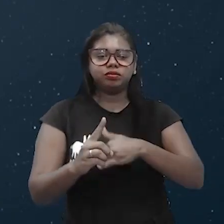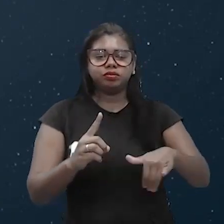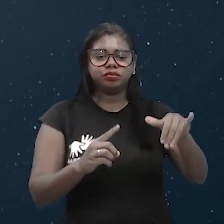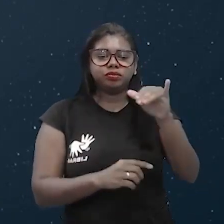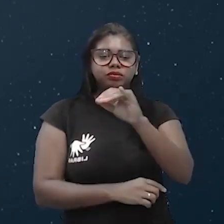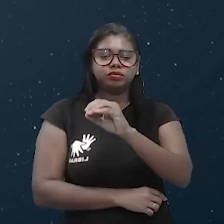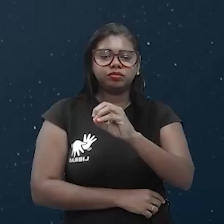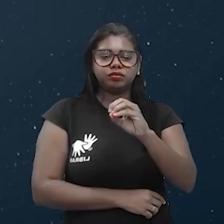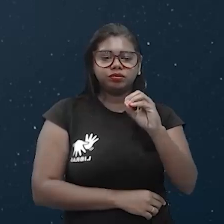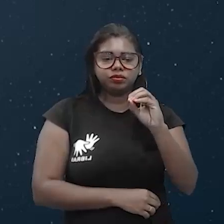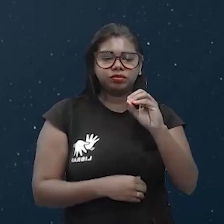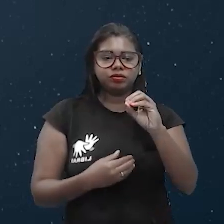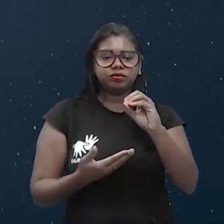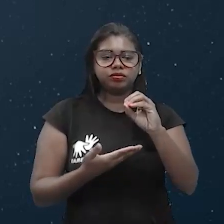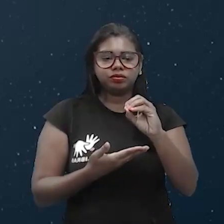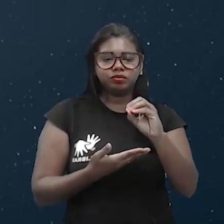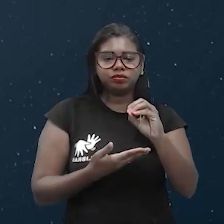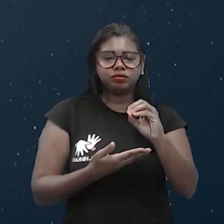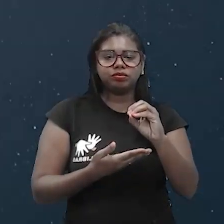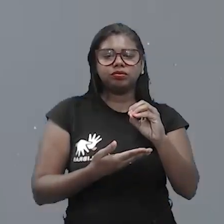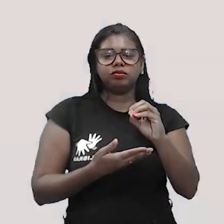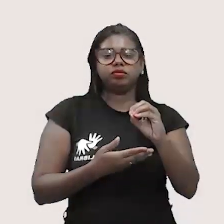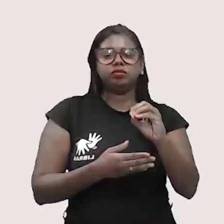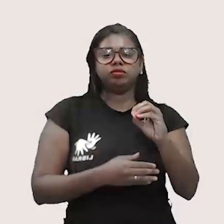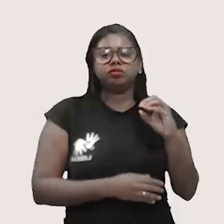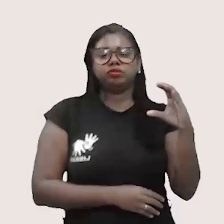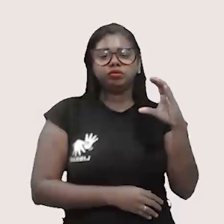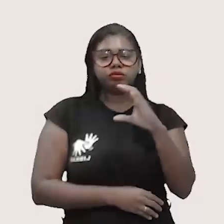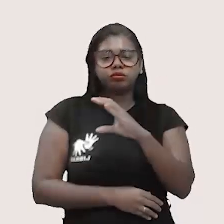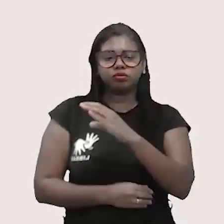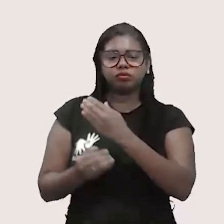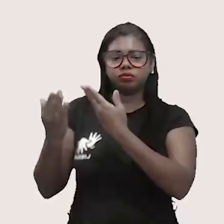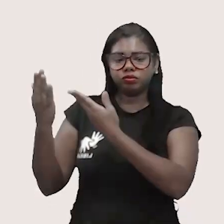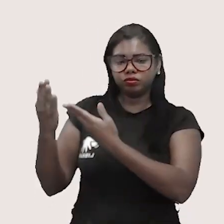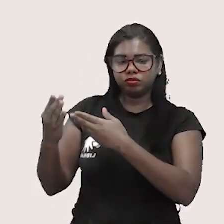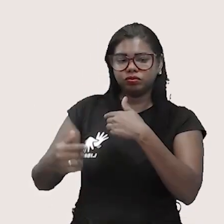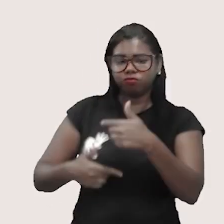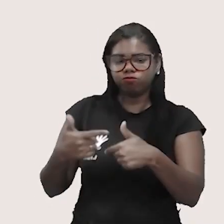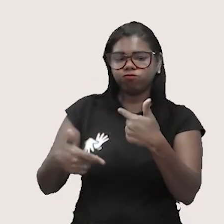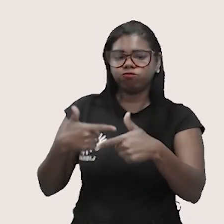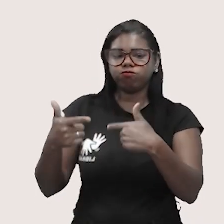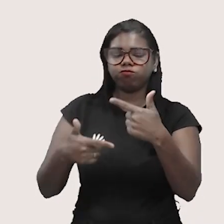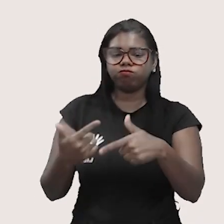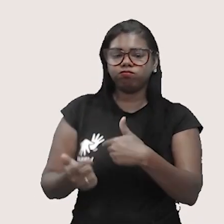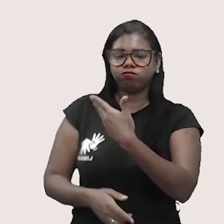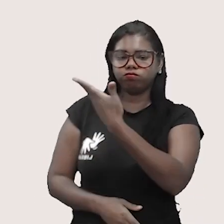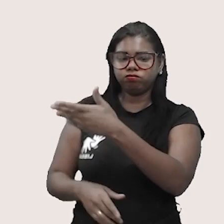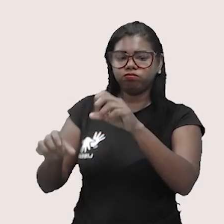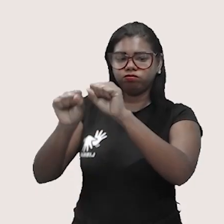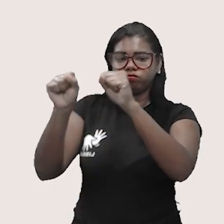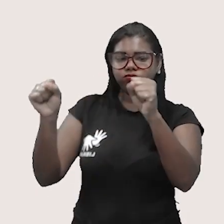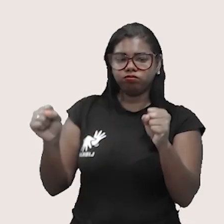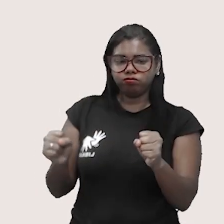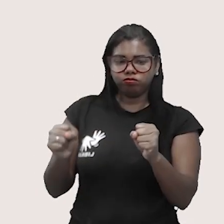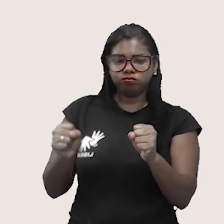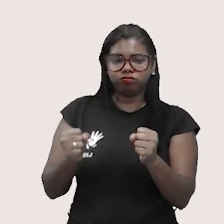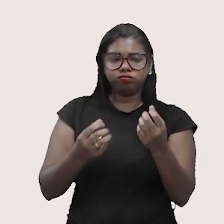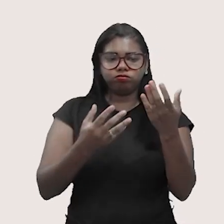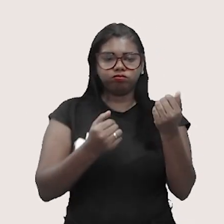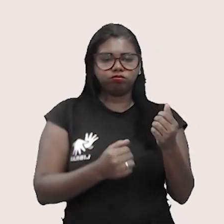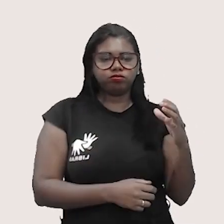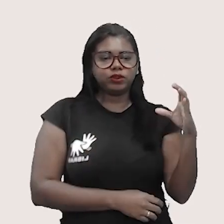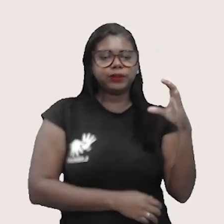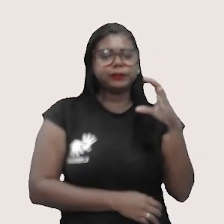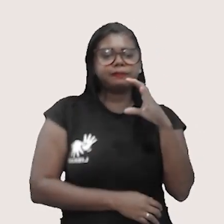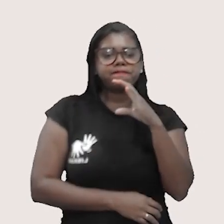Então todo o calor do sistema, ele vai gerar trabalho. Então quando o sistema recebe calor, ele se expande.